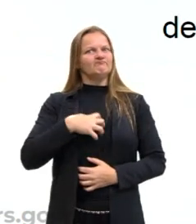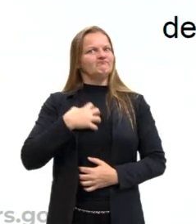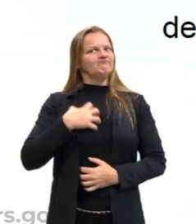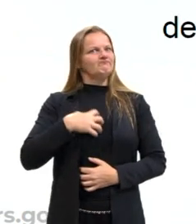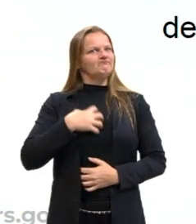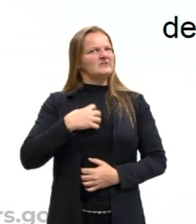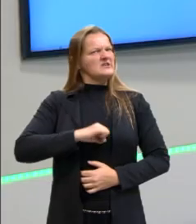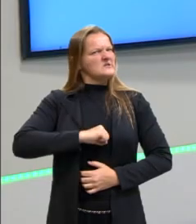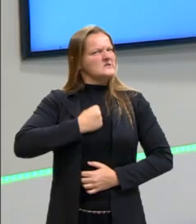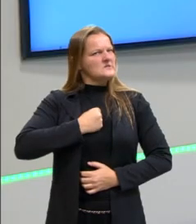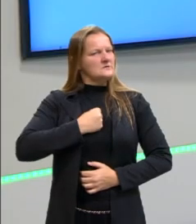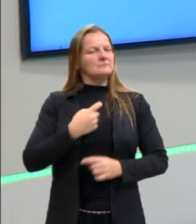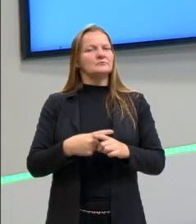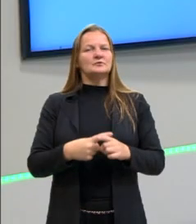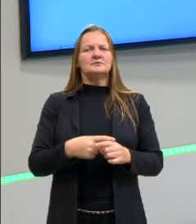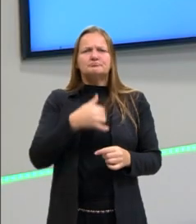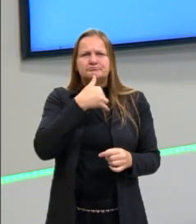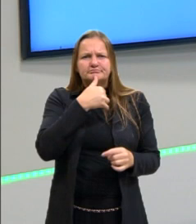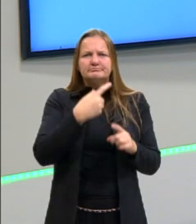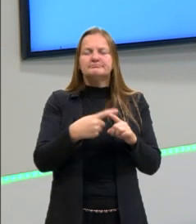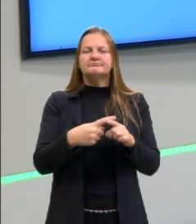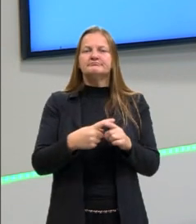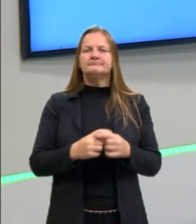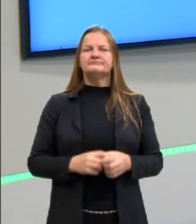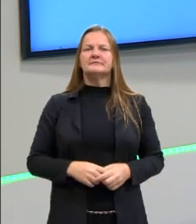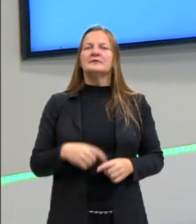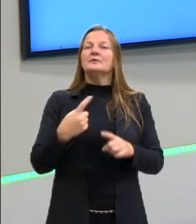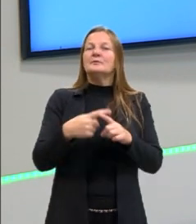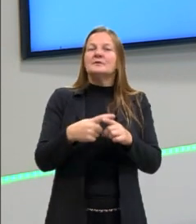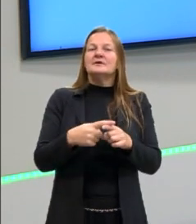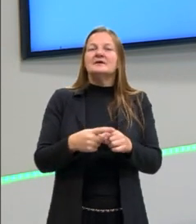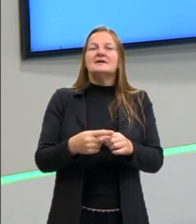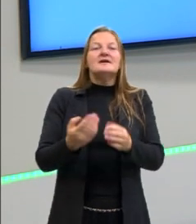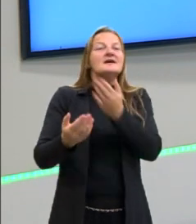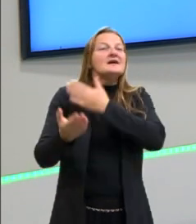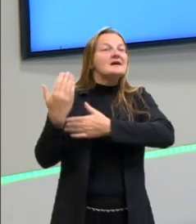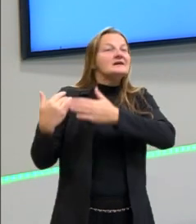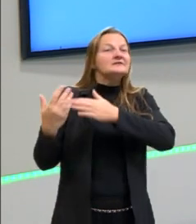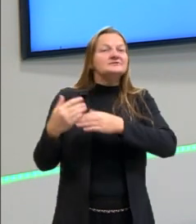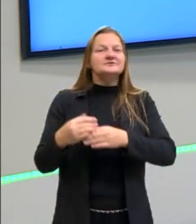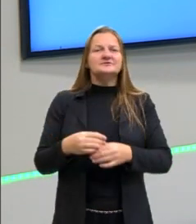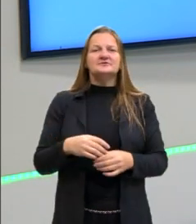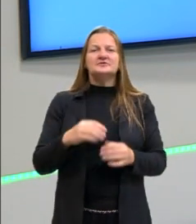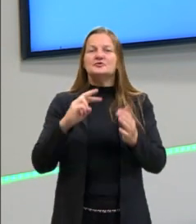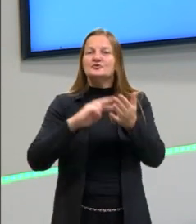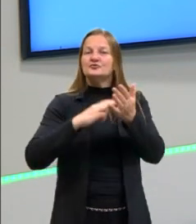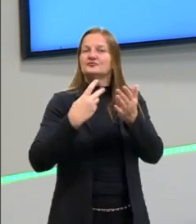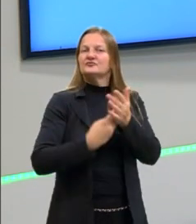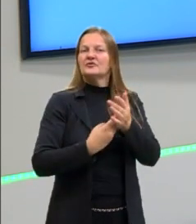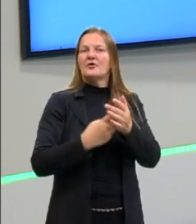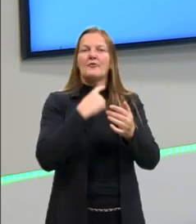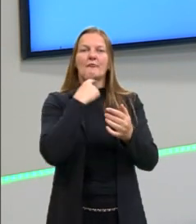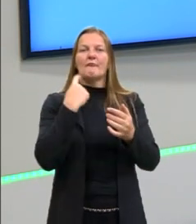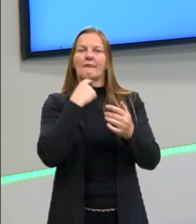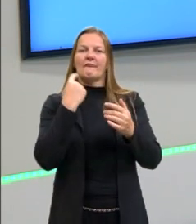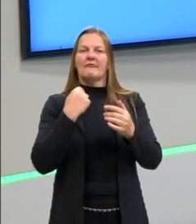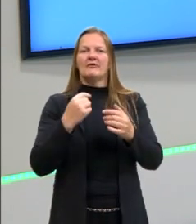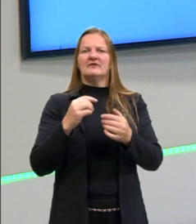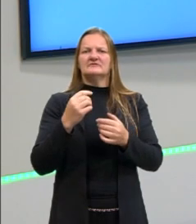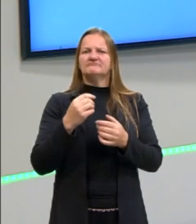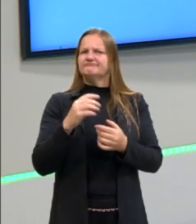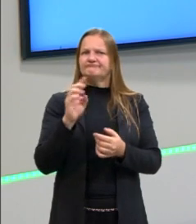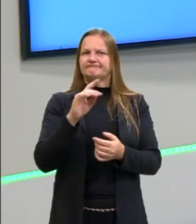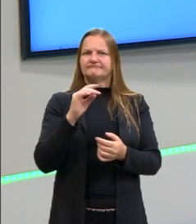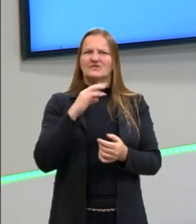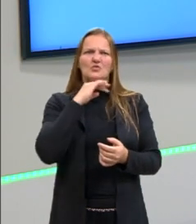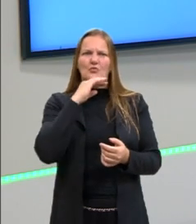brabos, muito chateados com isso. Por quê? Porque para eles esse período não é sinônimo só de atraso, só de trevas.